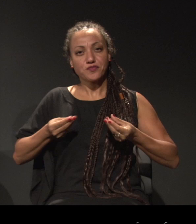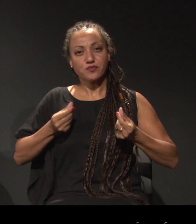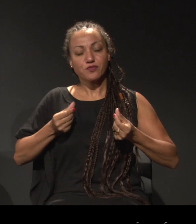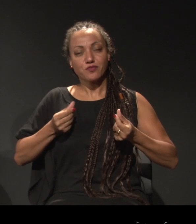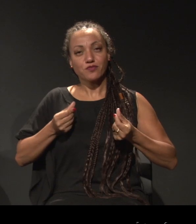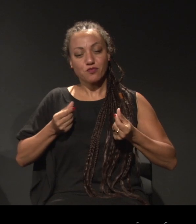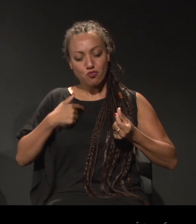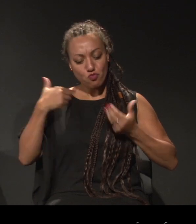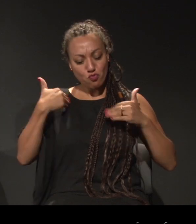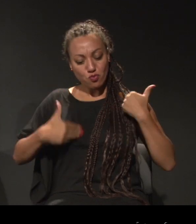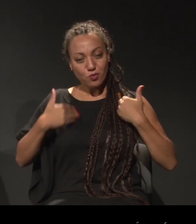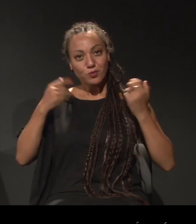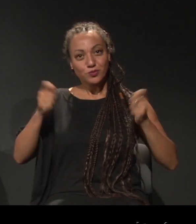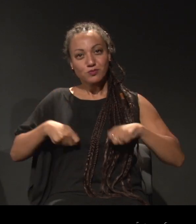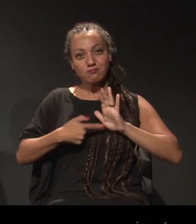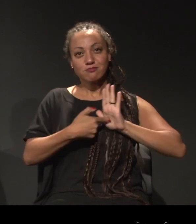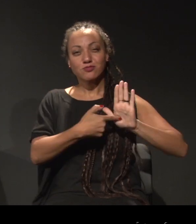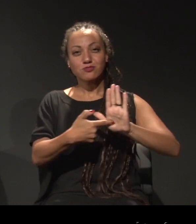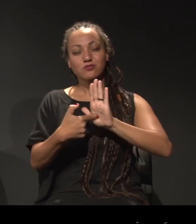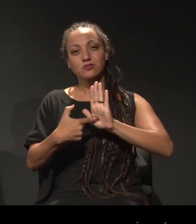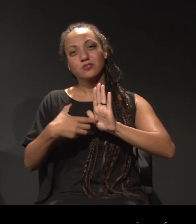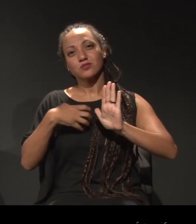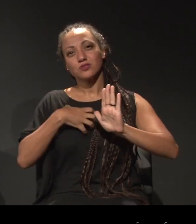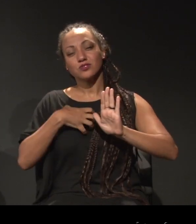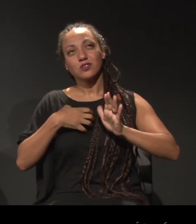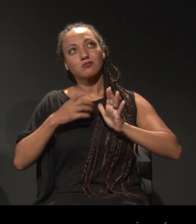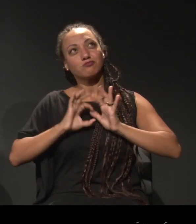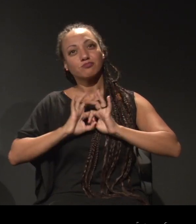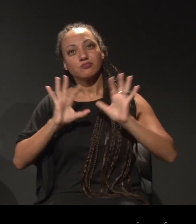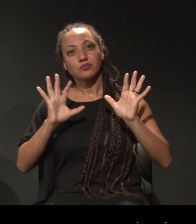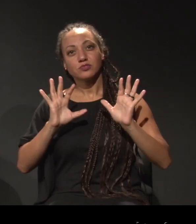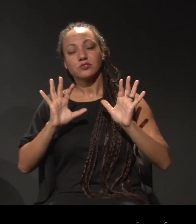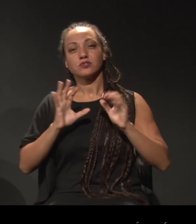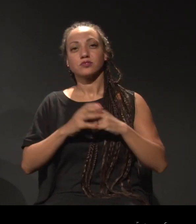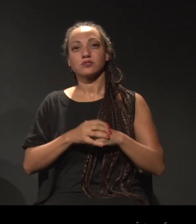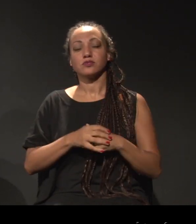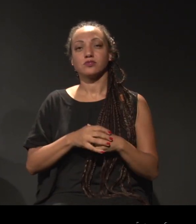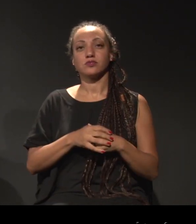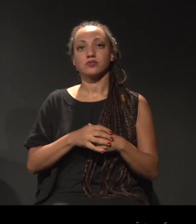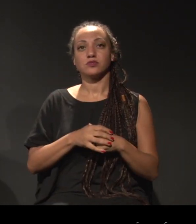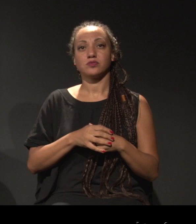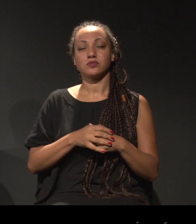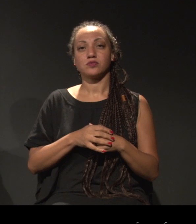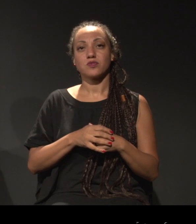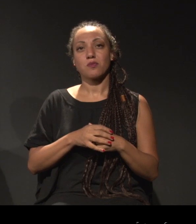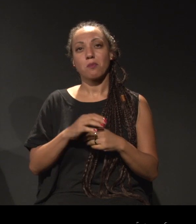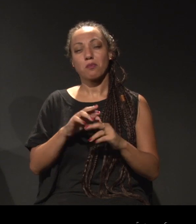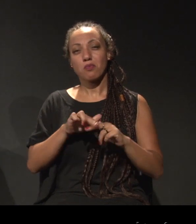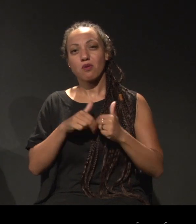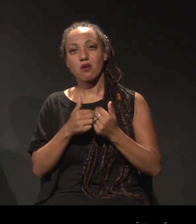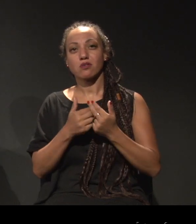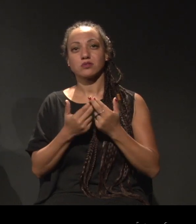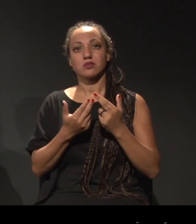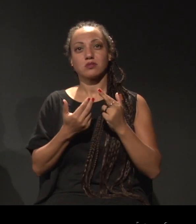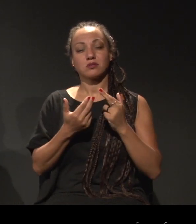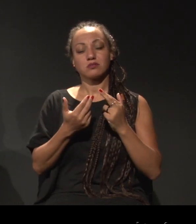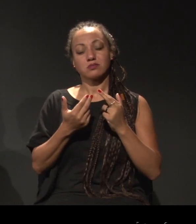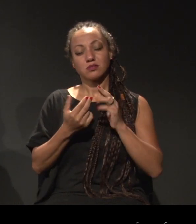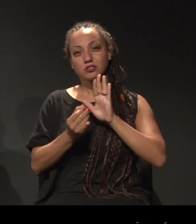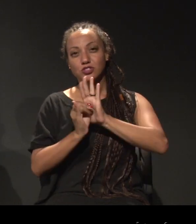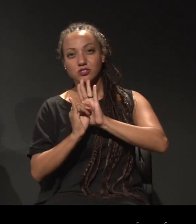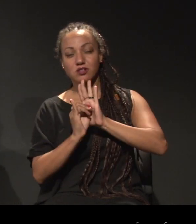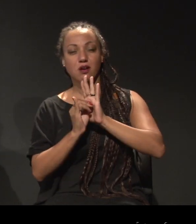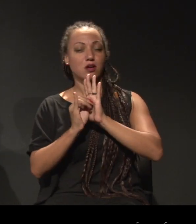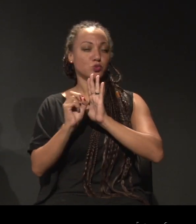pudesse se expressar de maneira livre, a parte das relações de identidade,